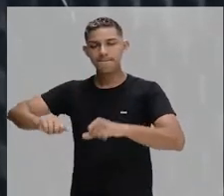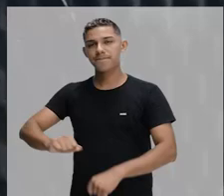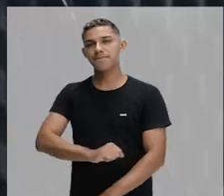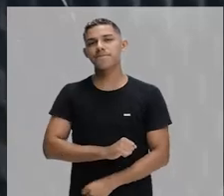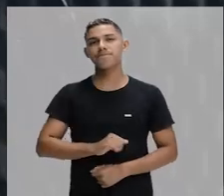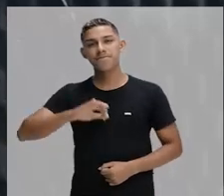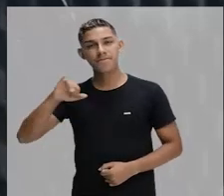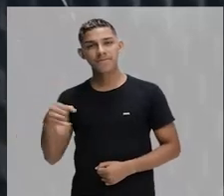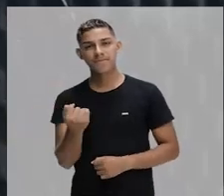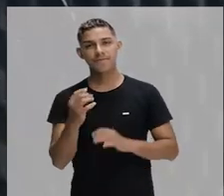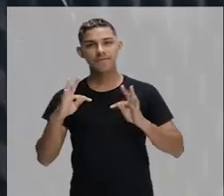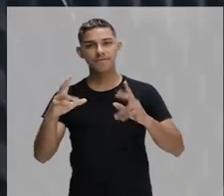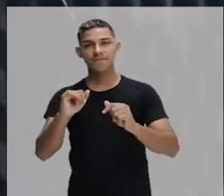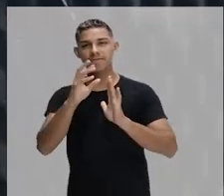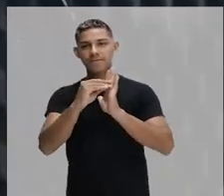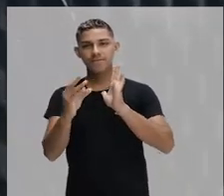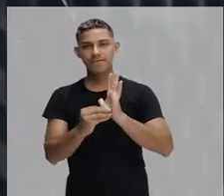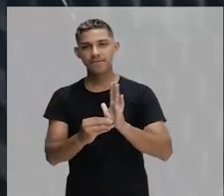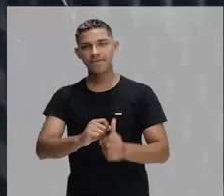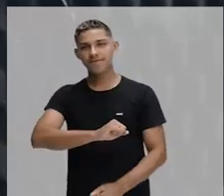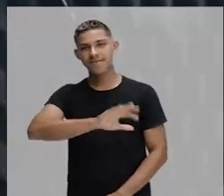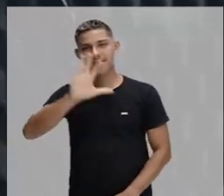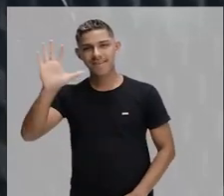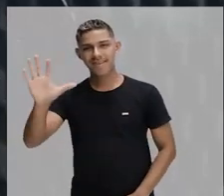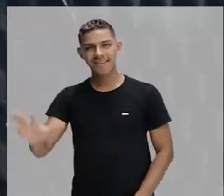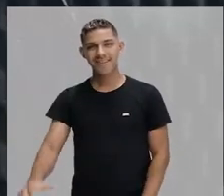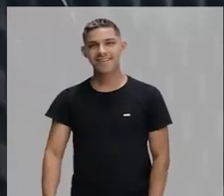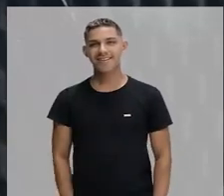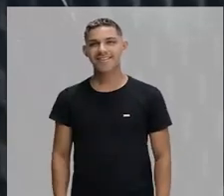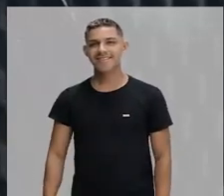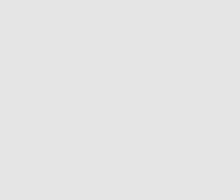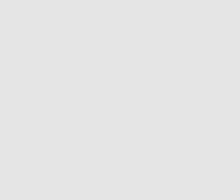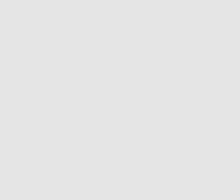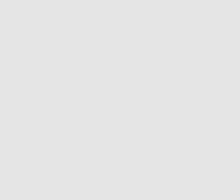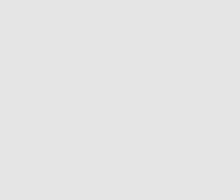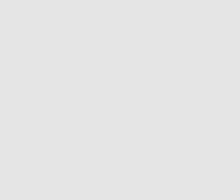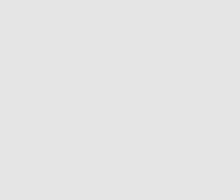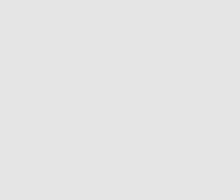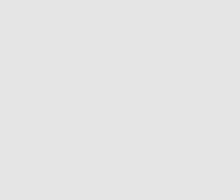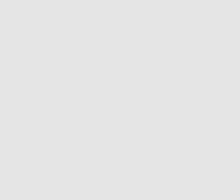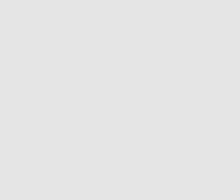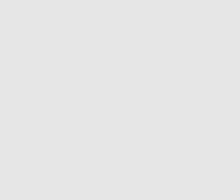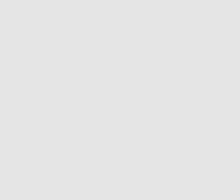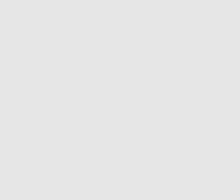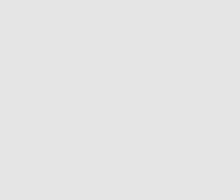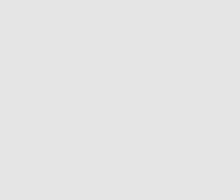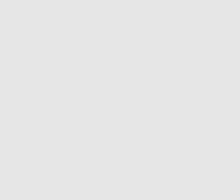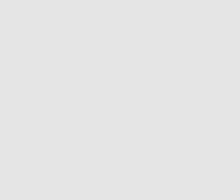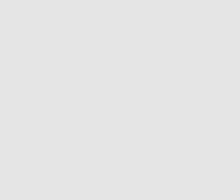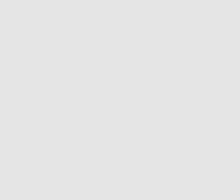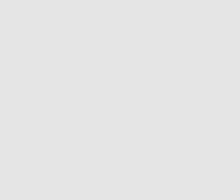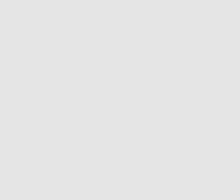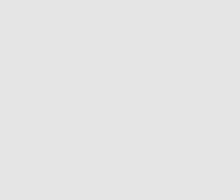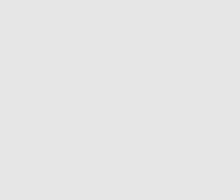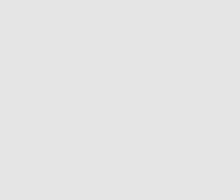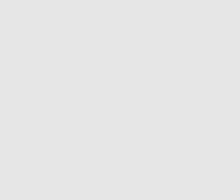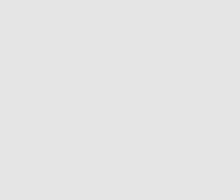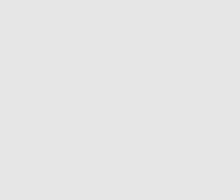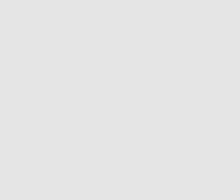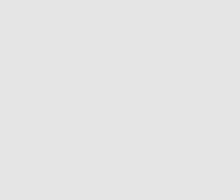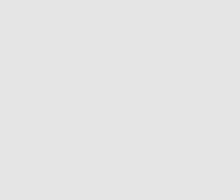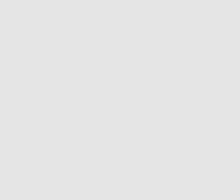aproveitar todo o conteúdo. Até a próxima. Tchau. Tchau. Tchau.